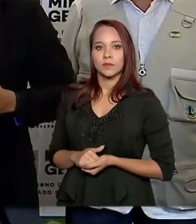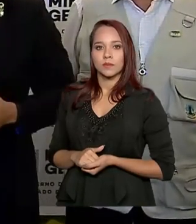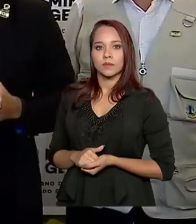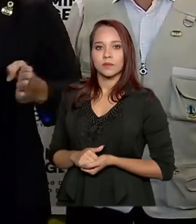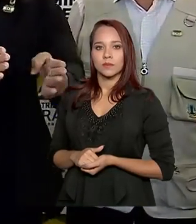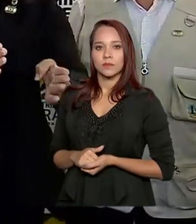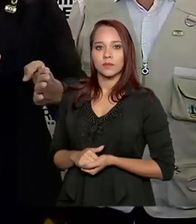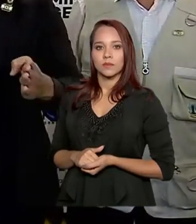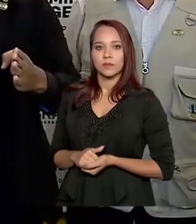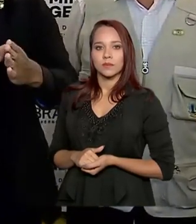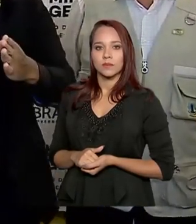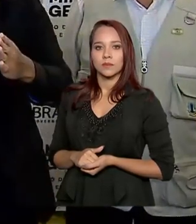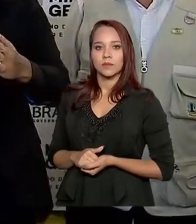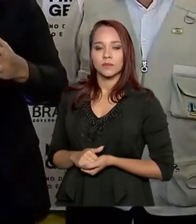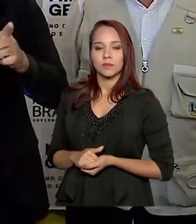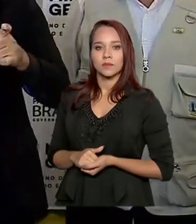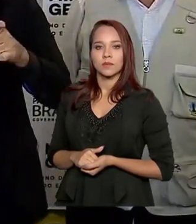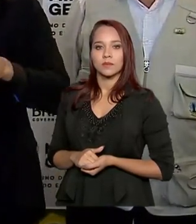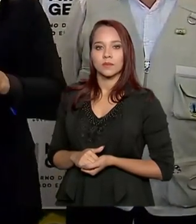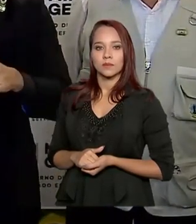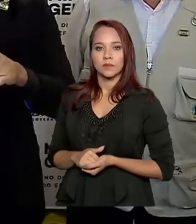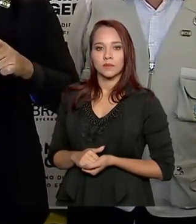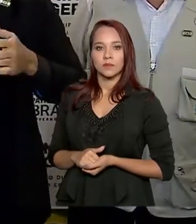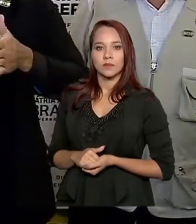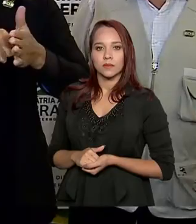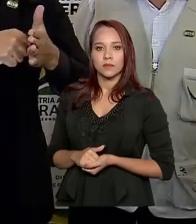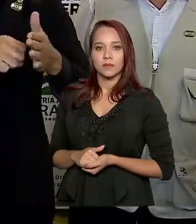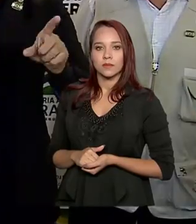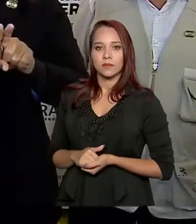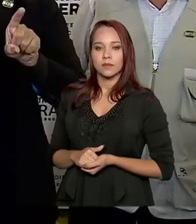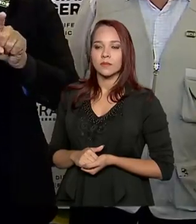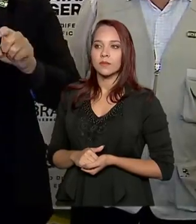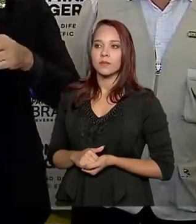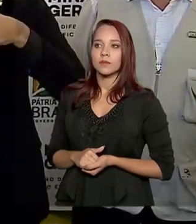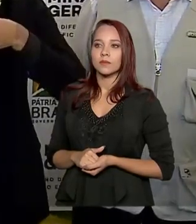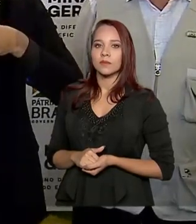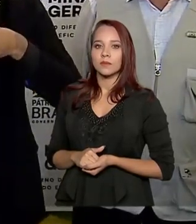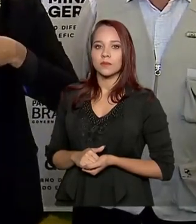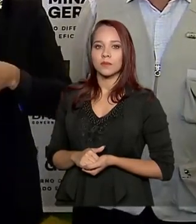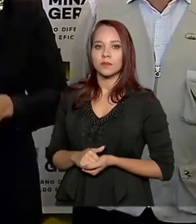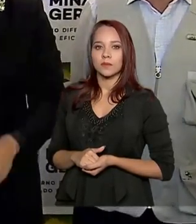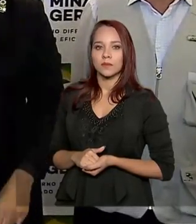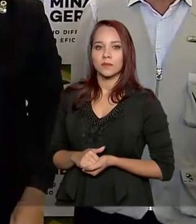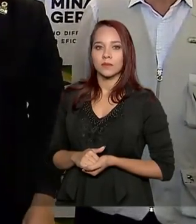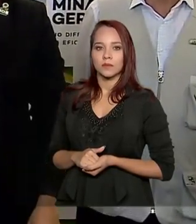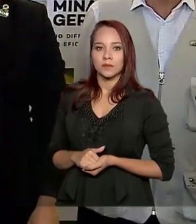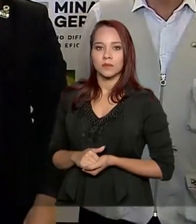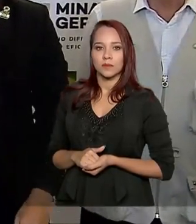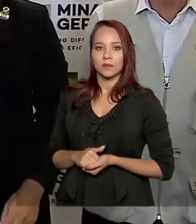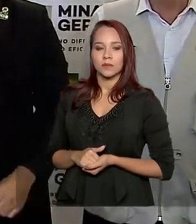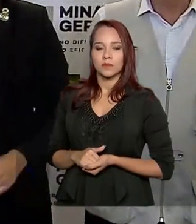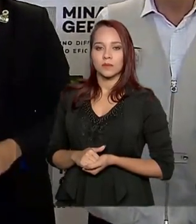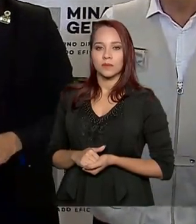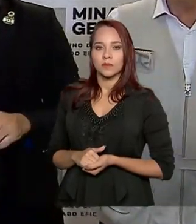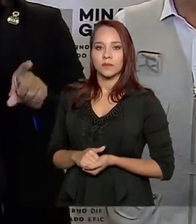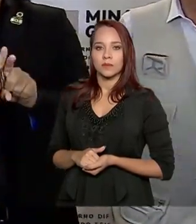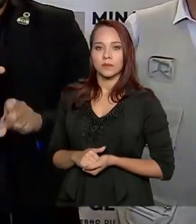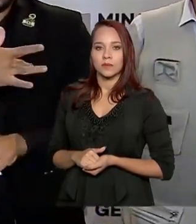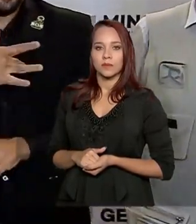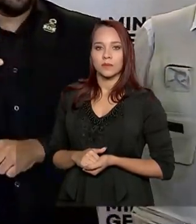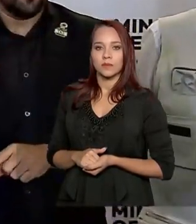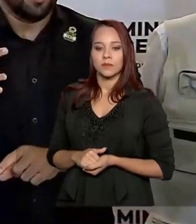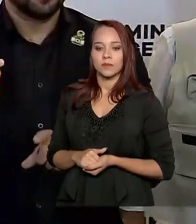a Caixa de Comunidade Federal também, com liberação do FGTS, a saúde,